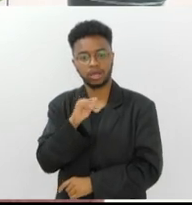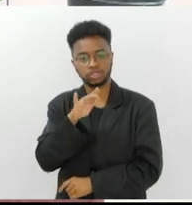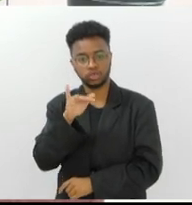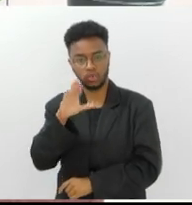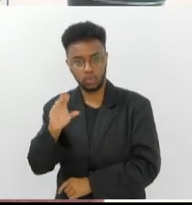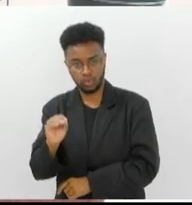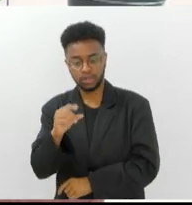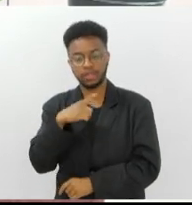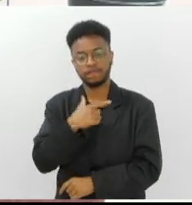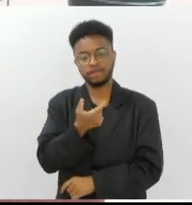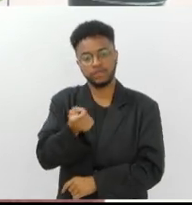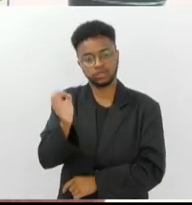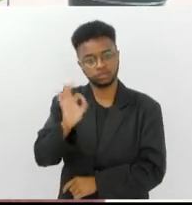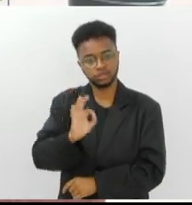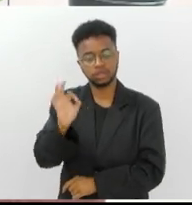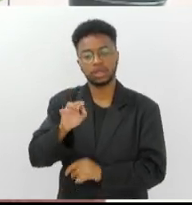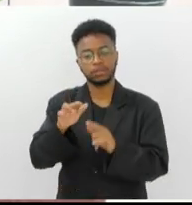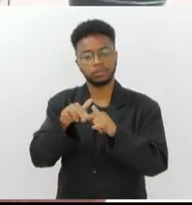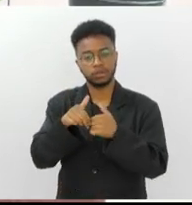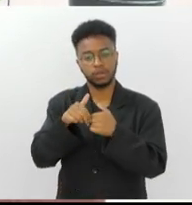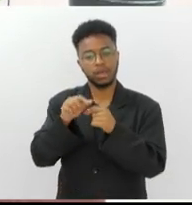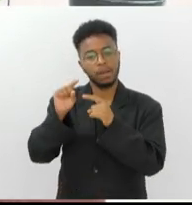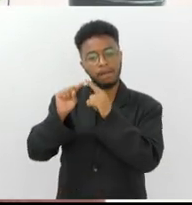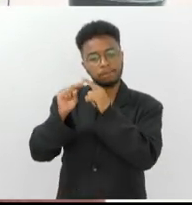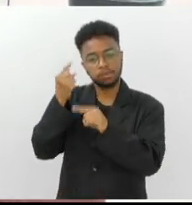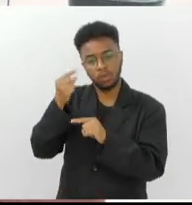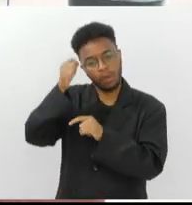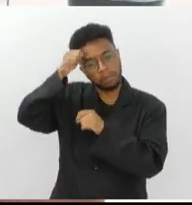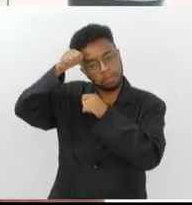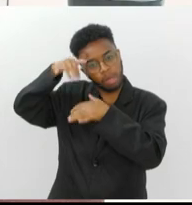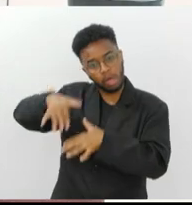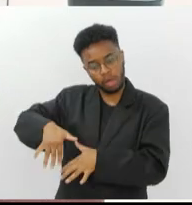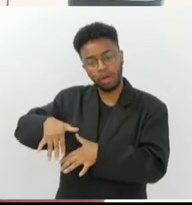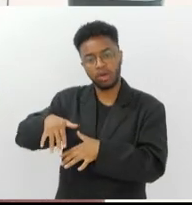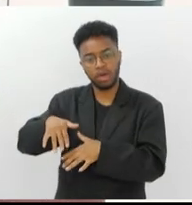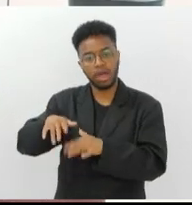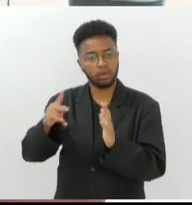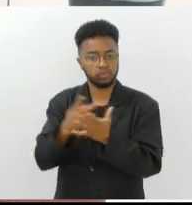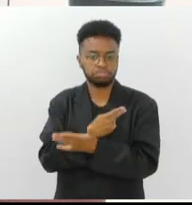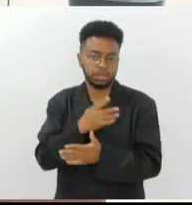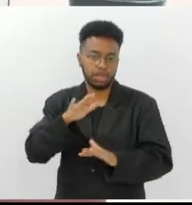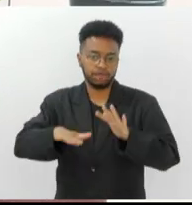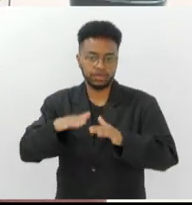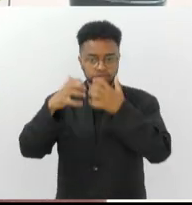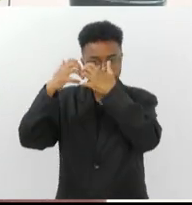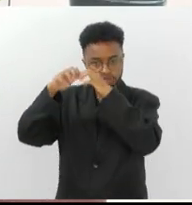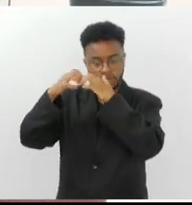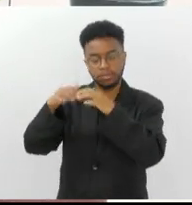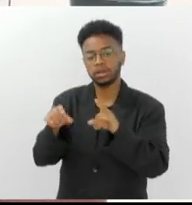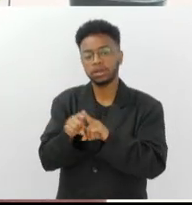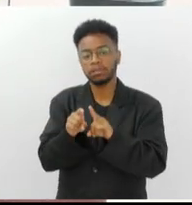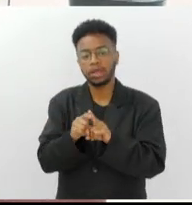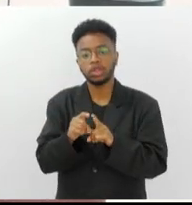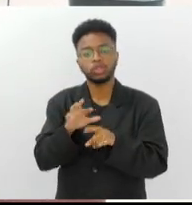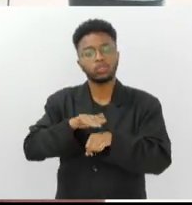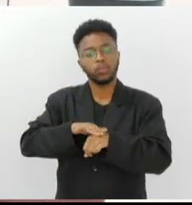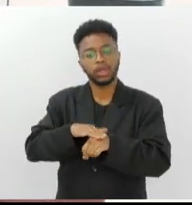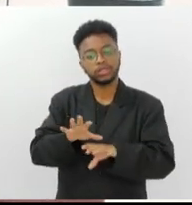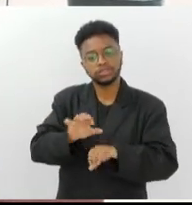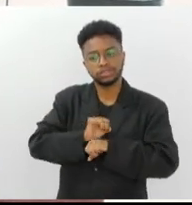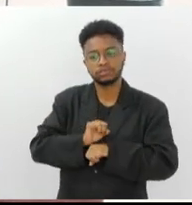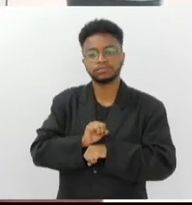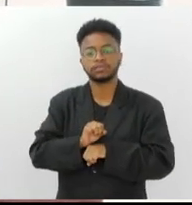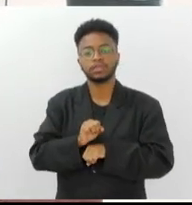hemorrágicos por rompimento de um aneurisma, uma hipertensão arterial que faça sangrar algum vaso no cérebro ou uma doença congênita chamada